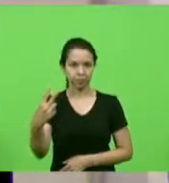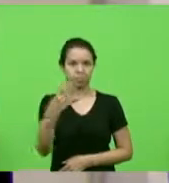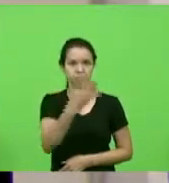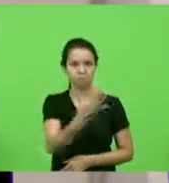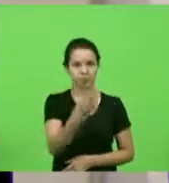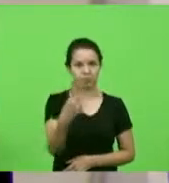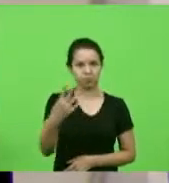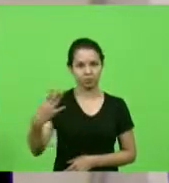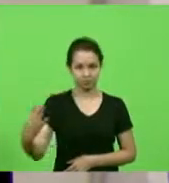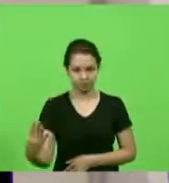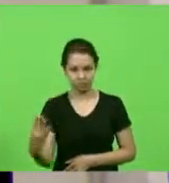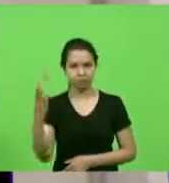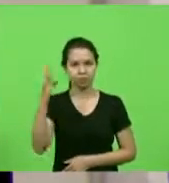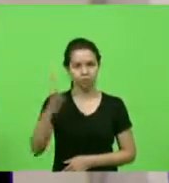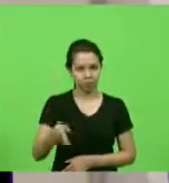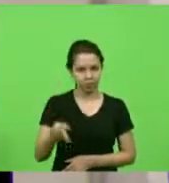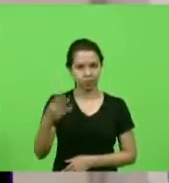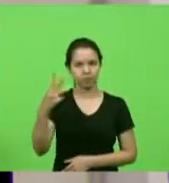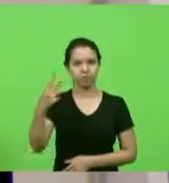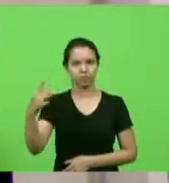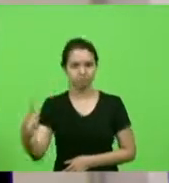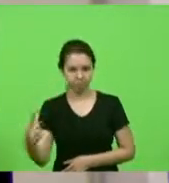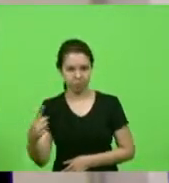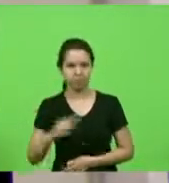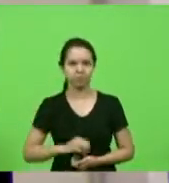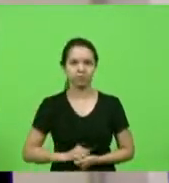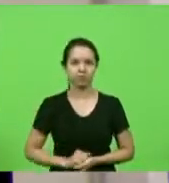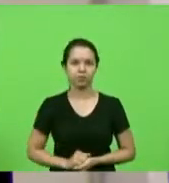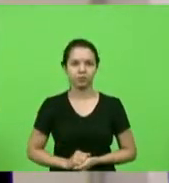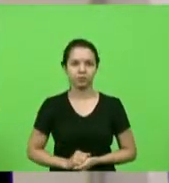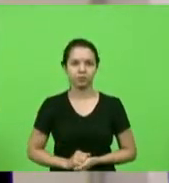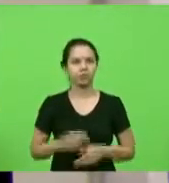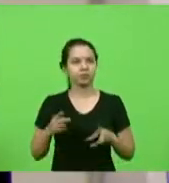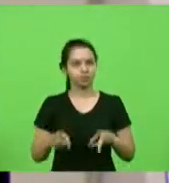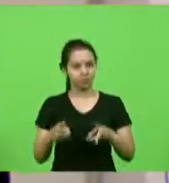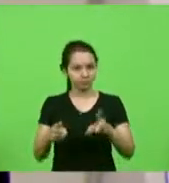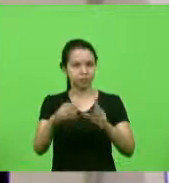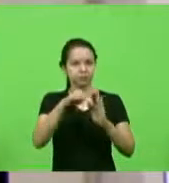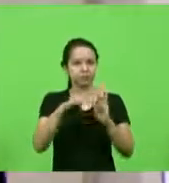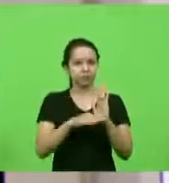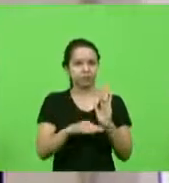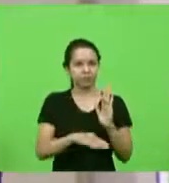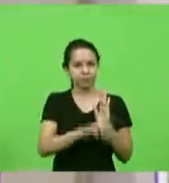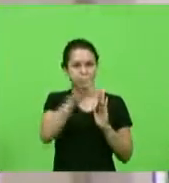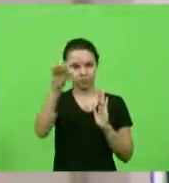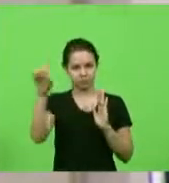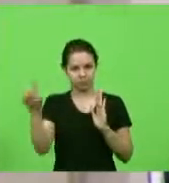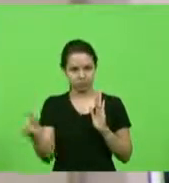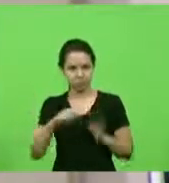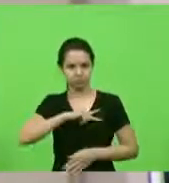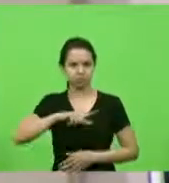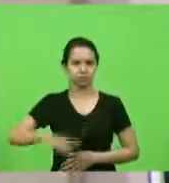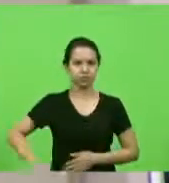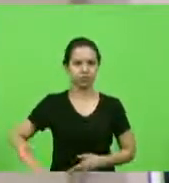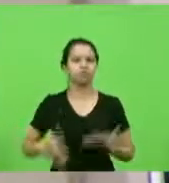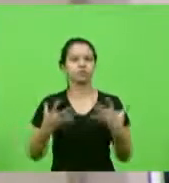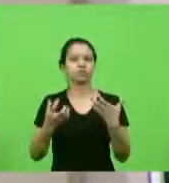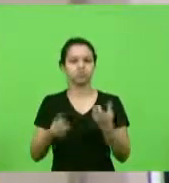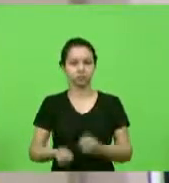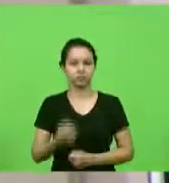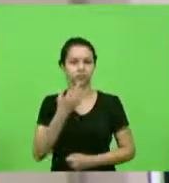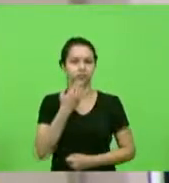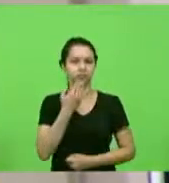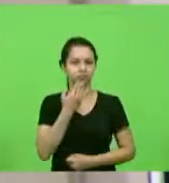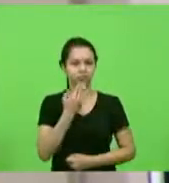barra 2021. Dando continuidade à ordem do dia, o senhor presidente deferiu os requerimentos